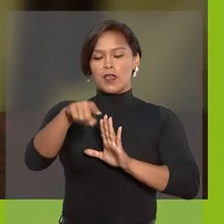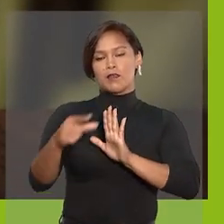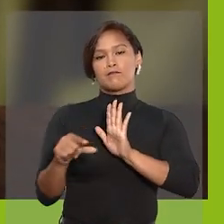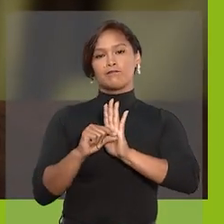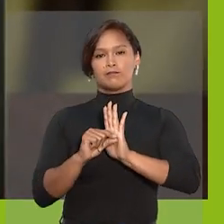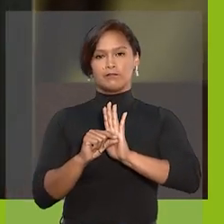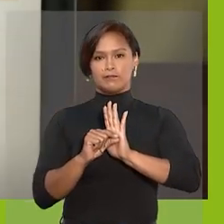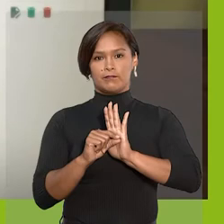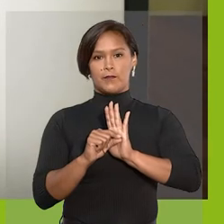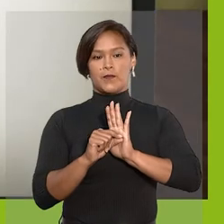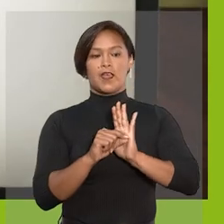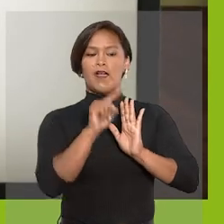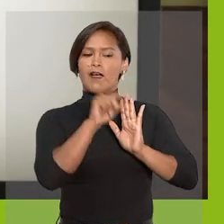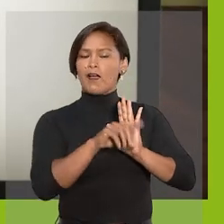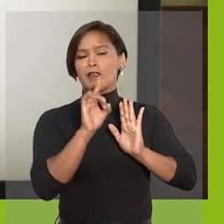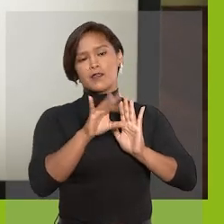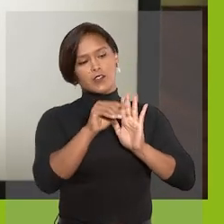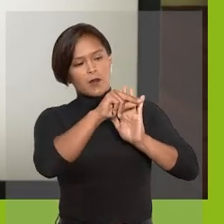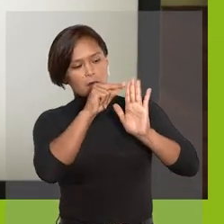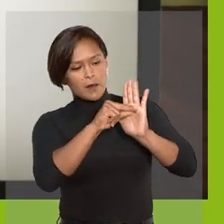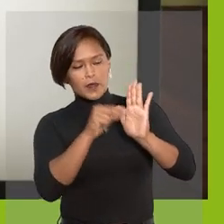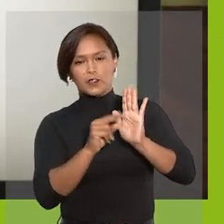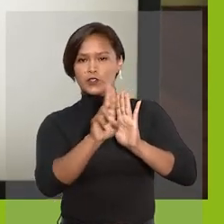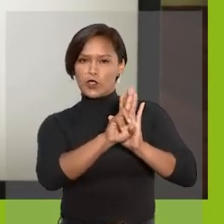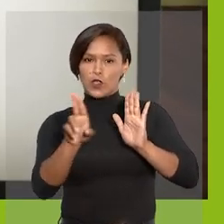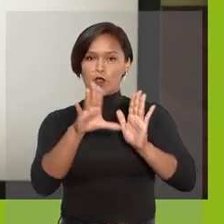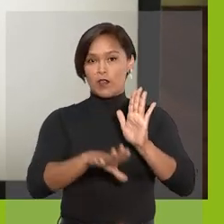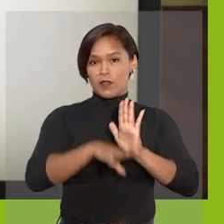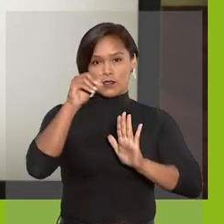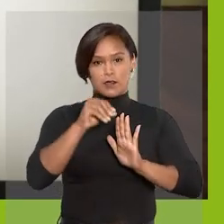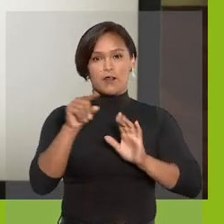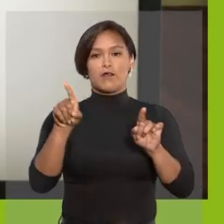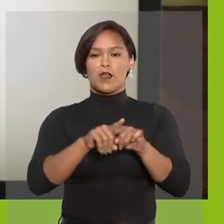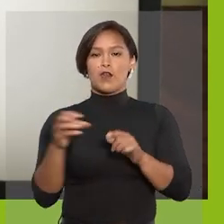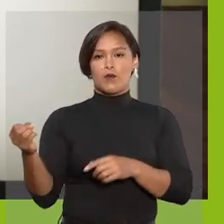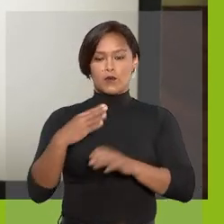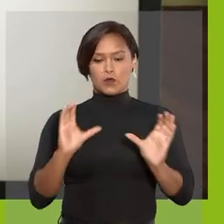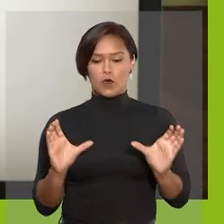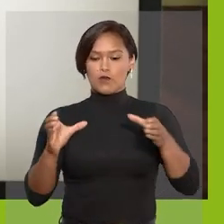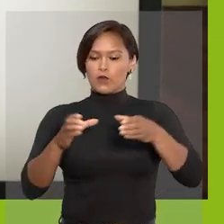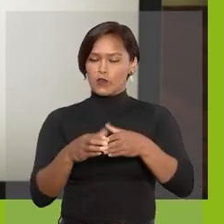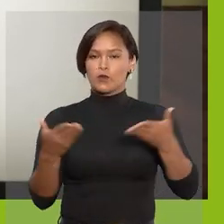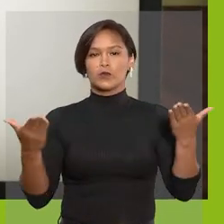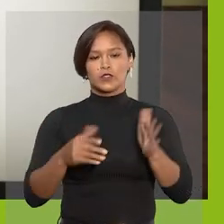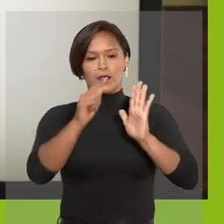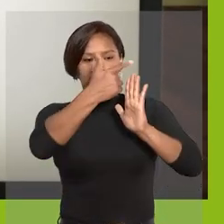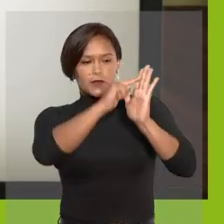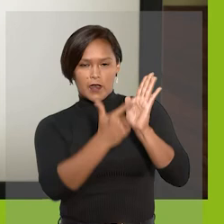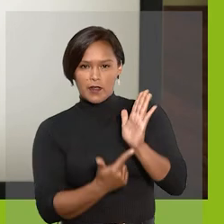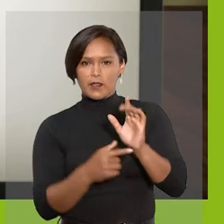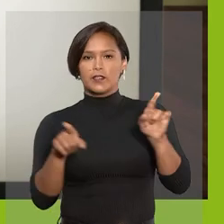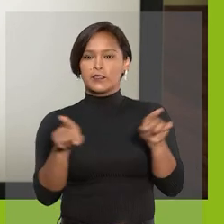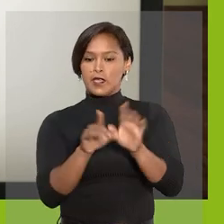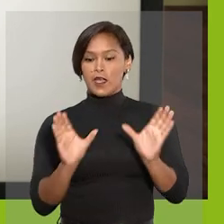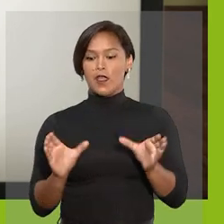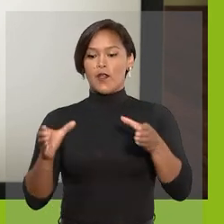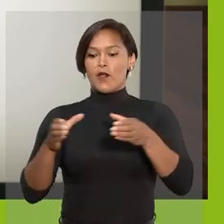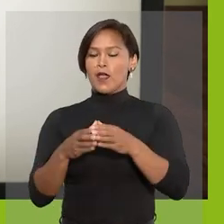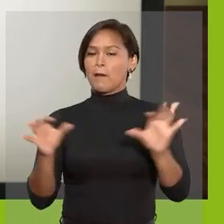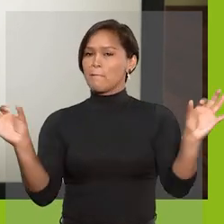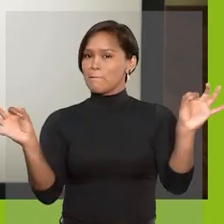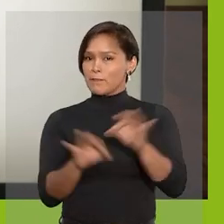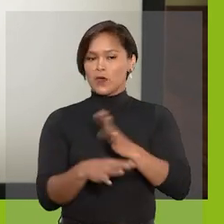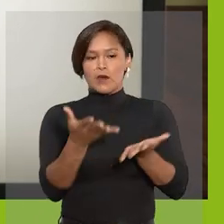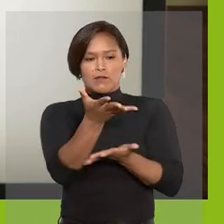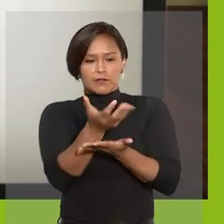botão. Aí é só preencher o nome e salvar. O novo grupo já faz parte da lista da unidade e está pronto